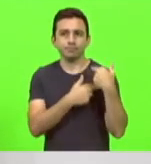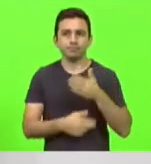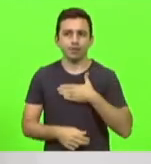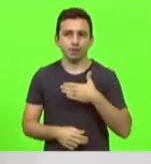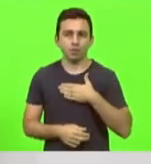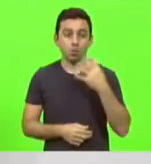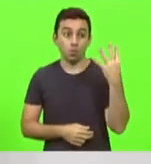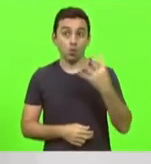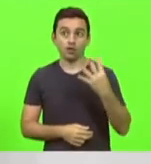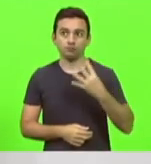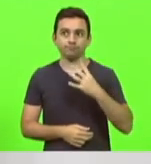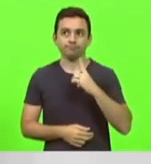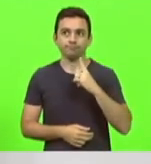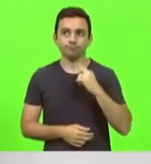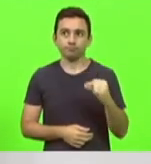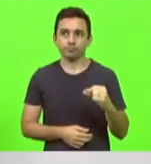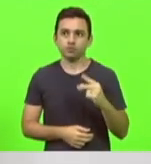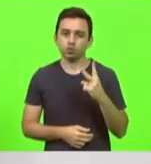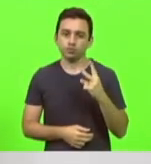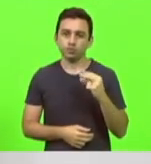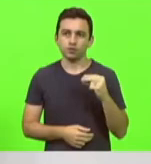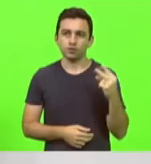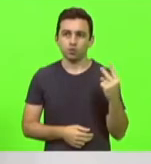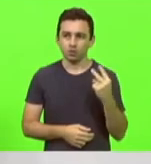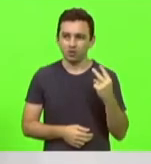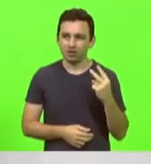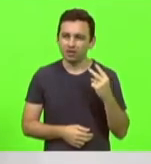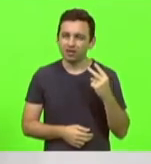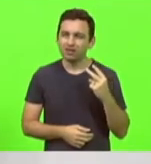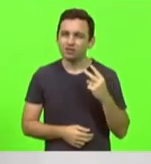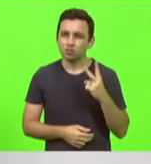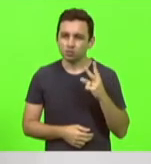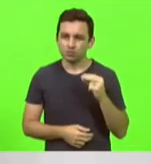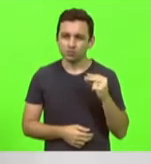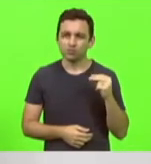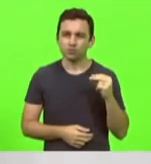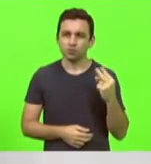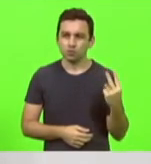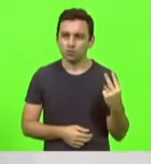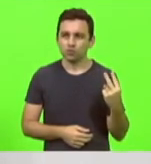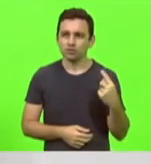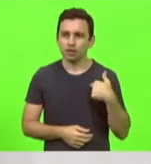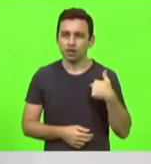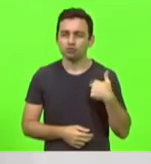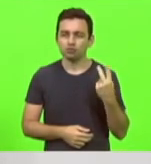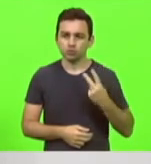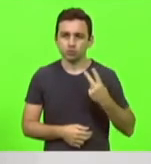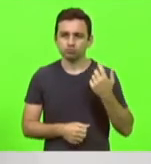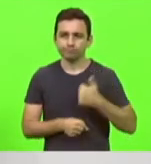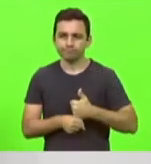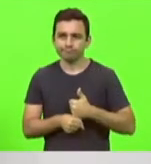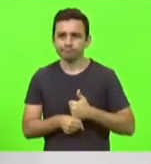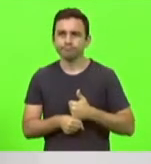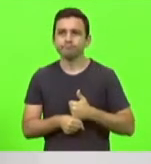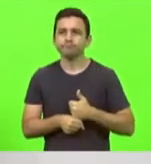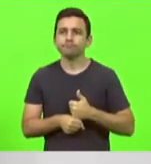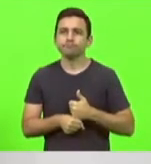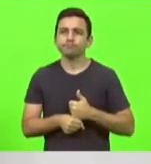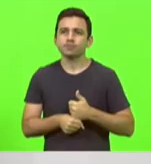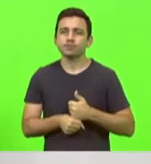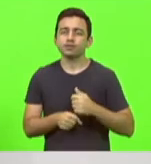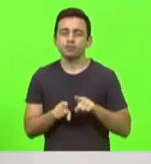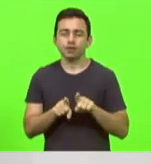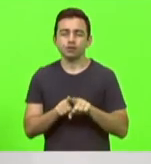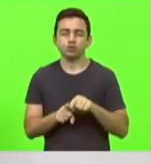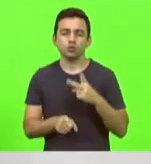posse, 2002, ficamos segundo suplente, assumimos um período 2006